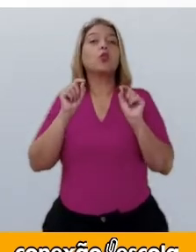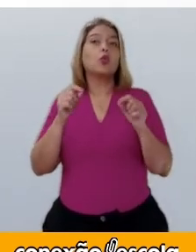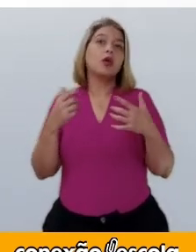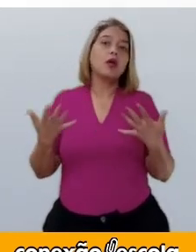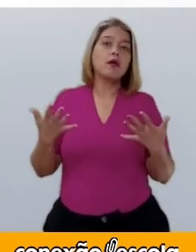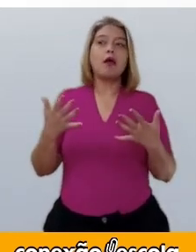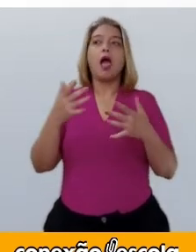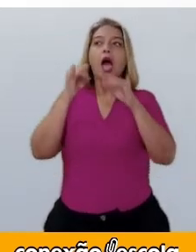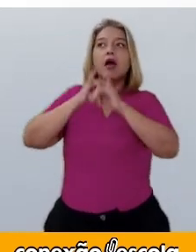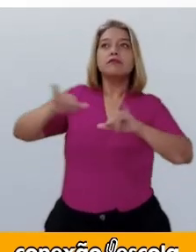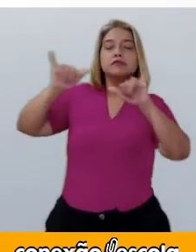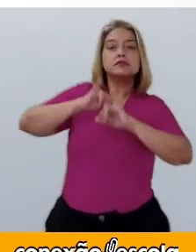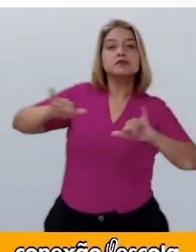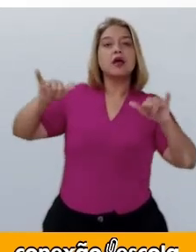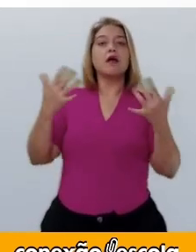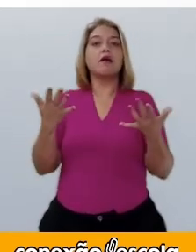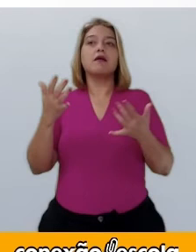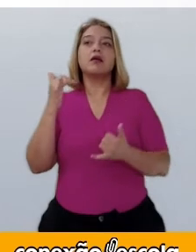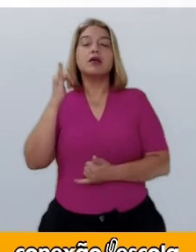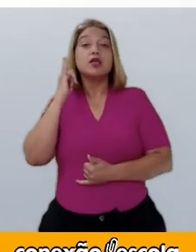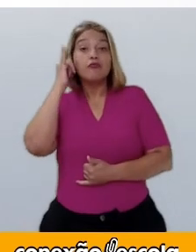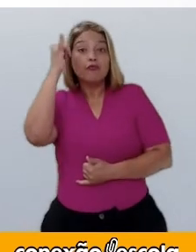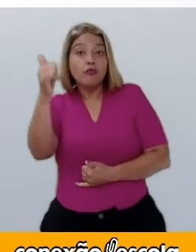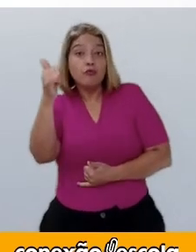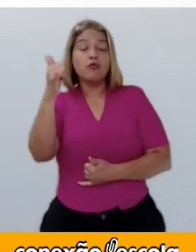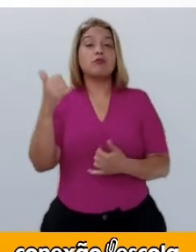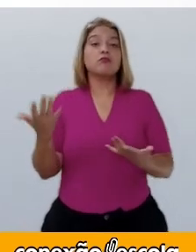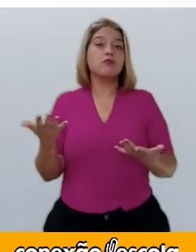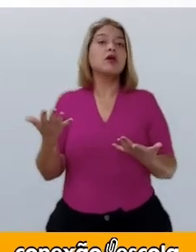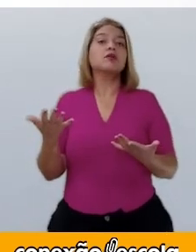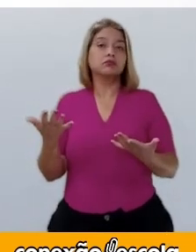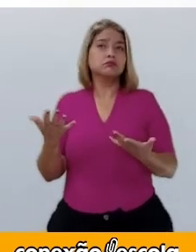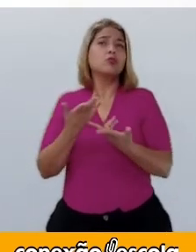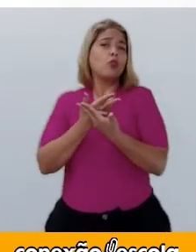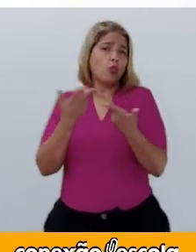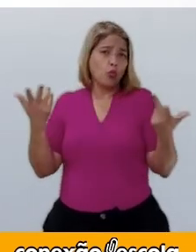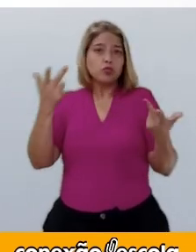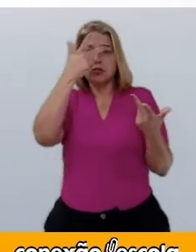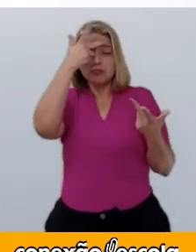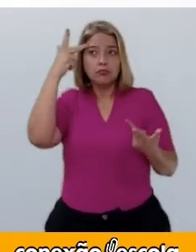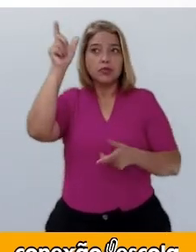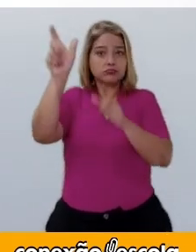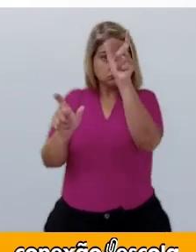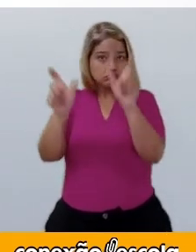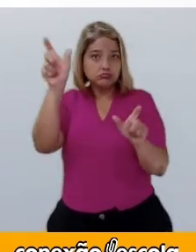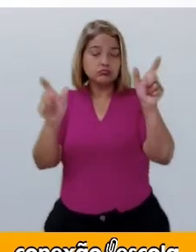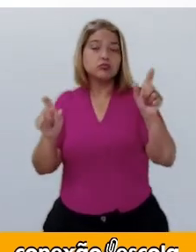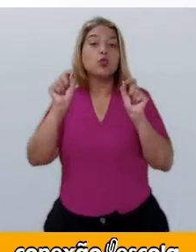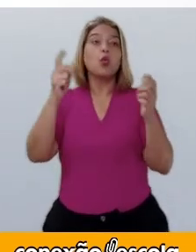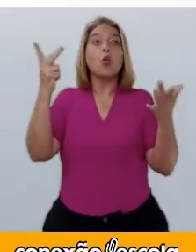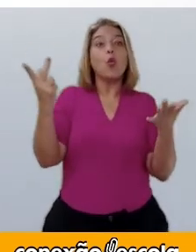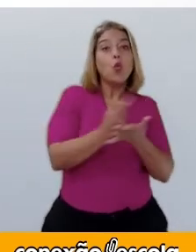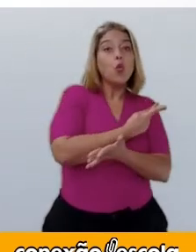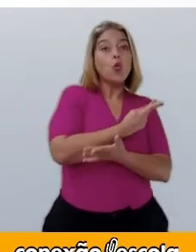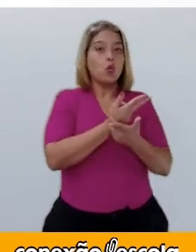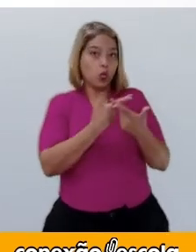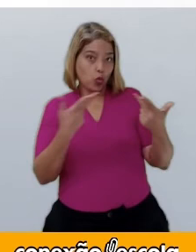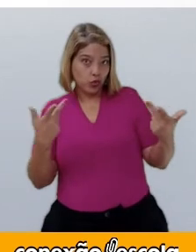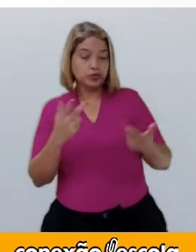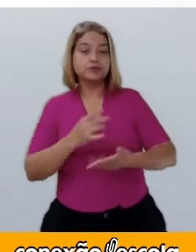como alertar, informar ou avisar alguém sobre uma situação?